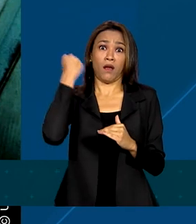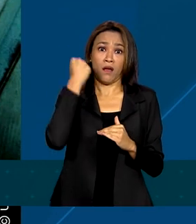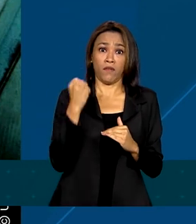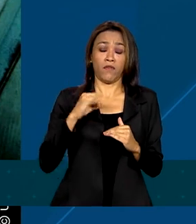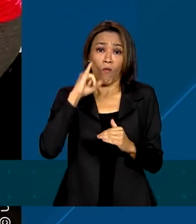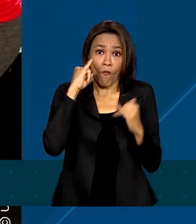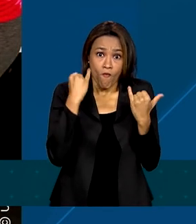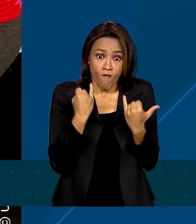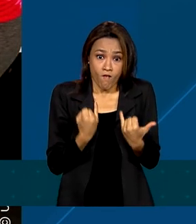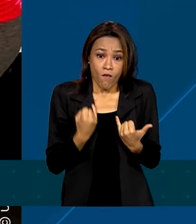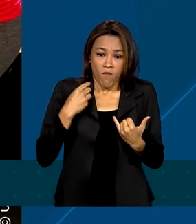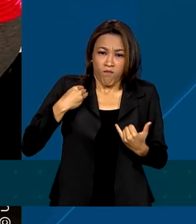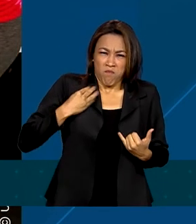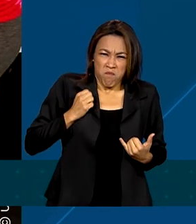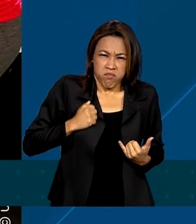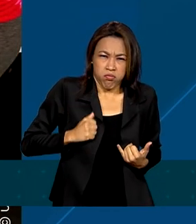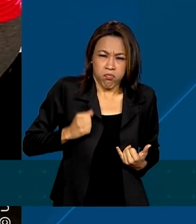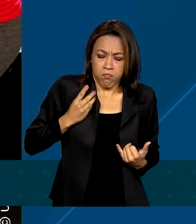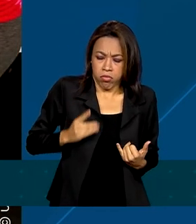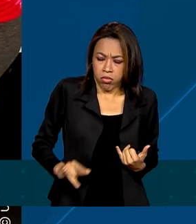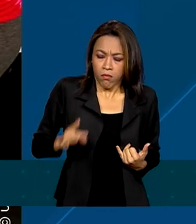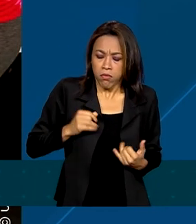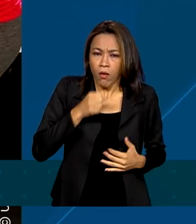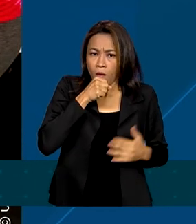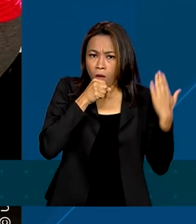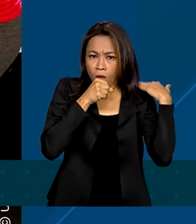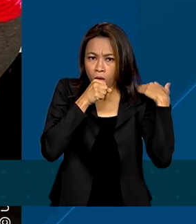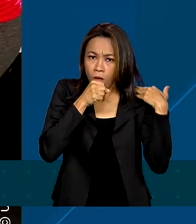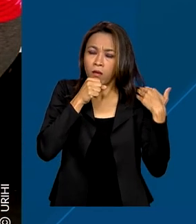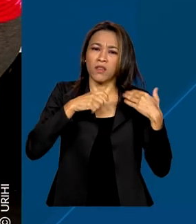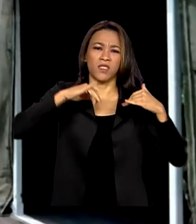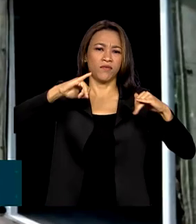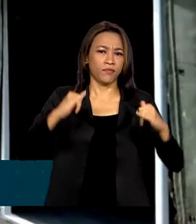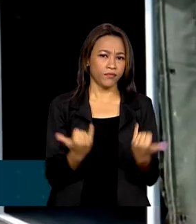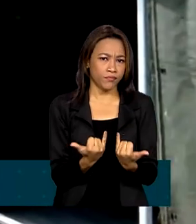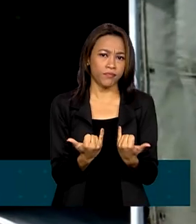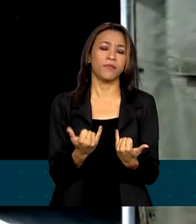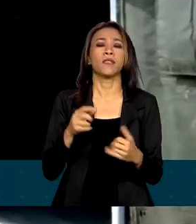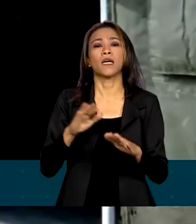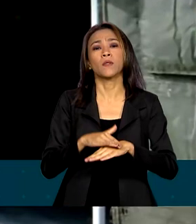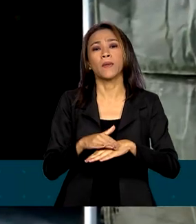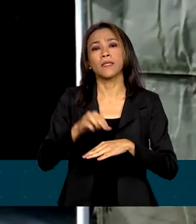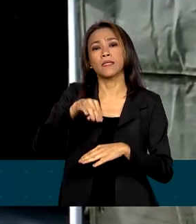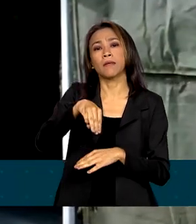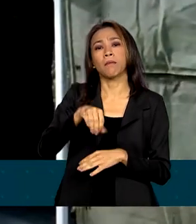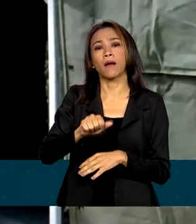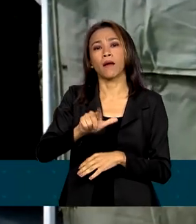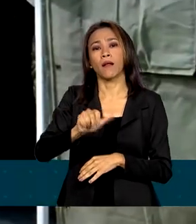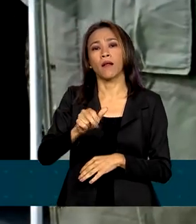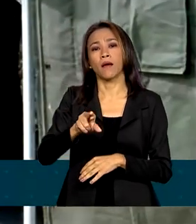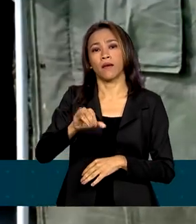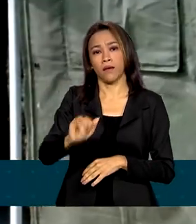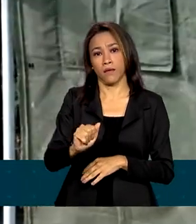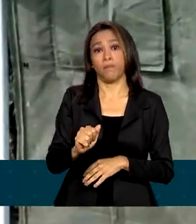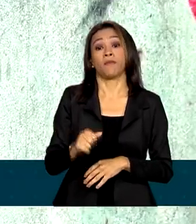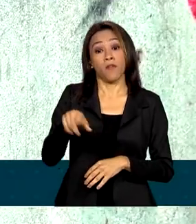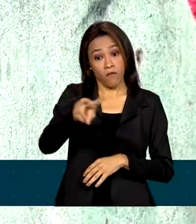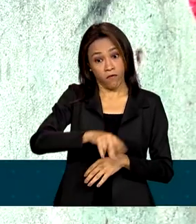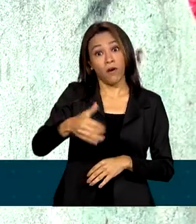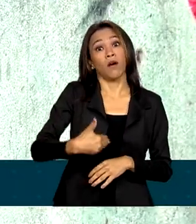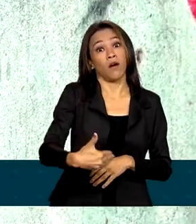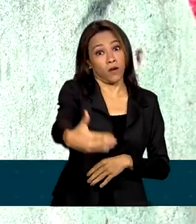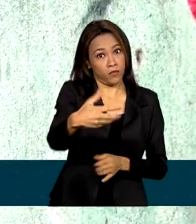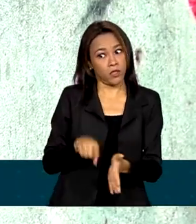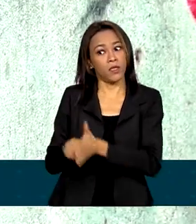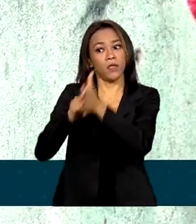de anemia, diarreia aguda, pneumonia, malária e desnutrição. Autoridades públicas e civis serão investigadas